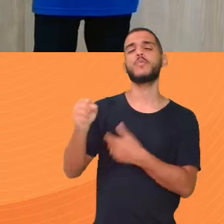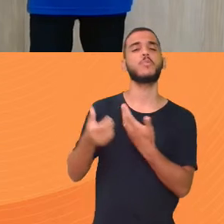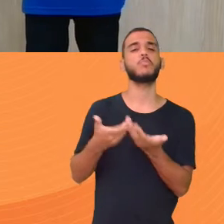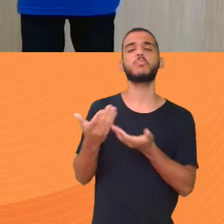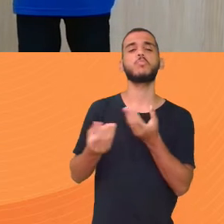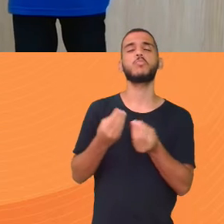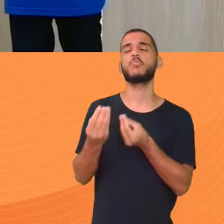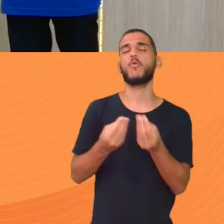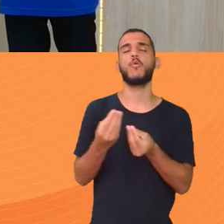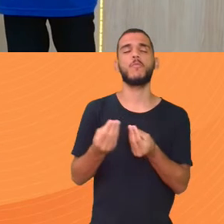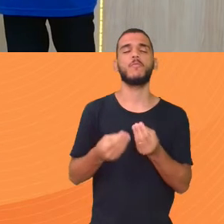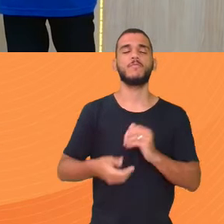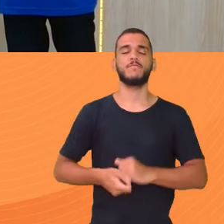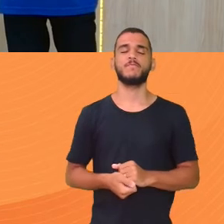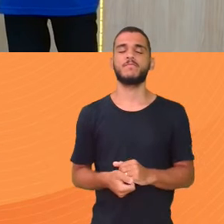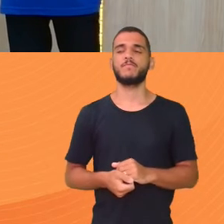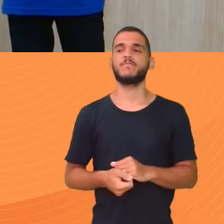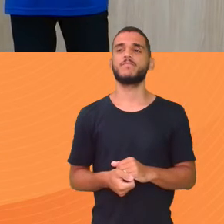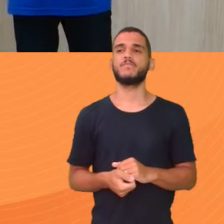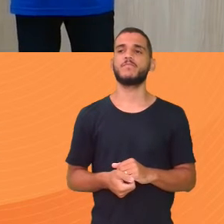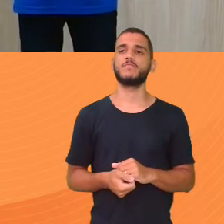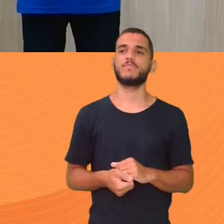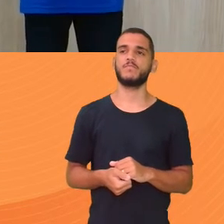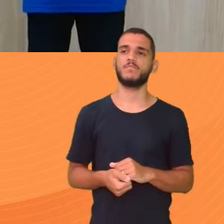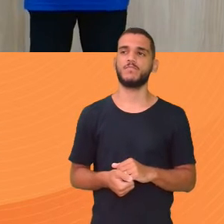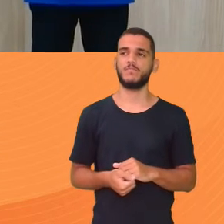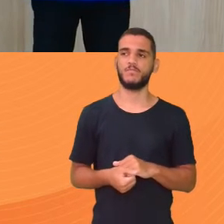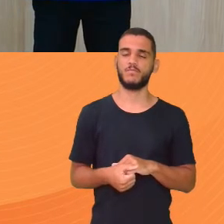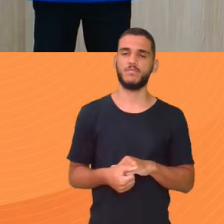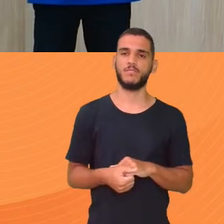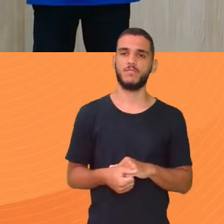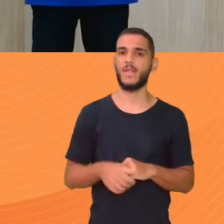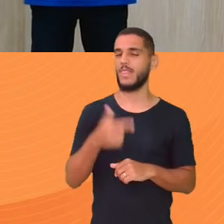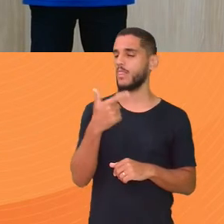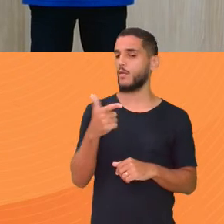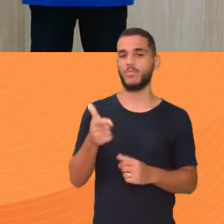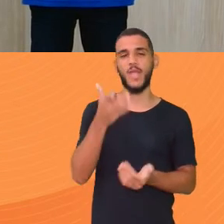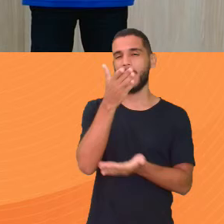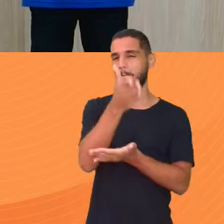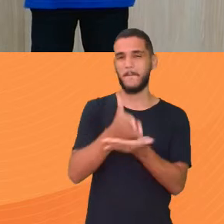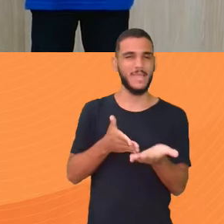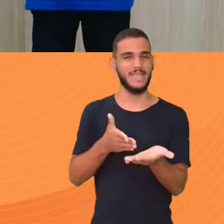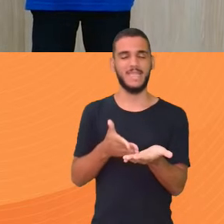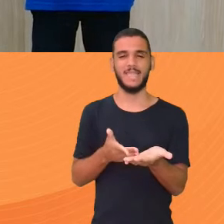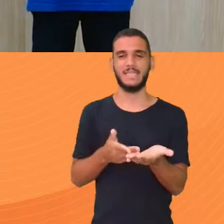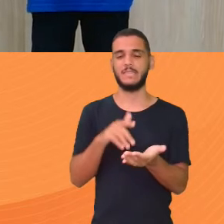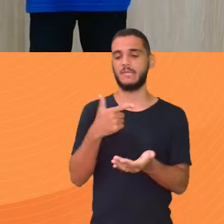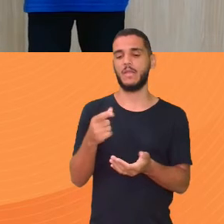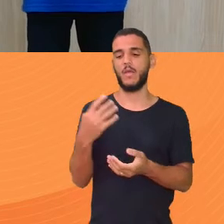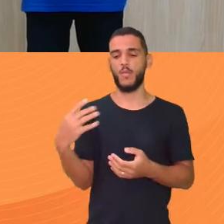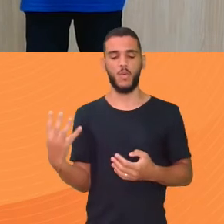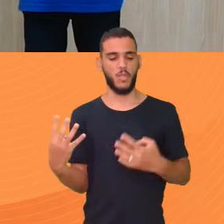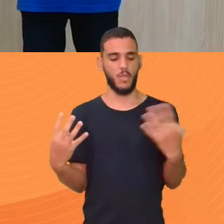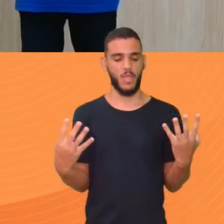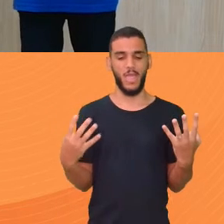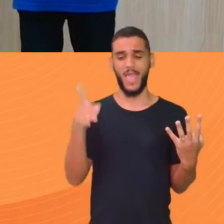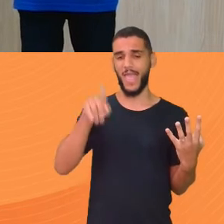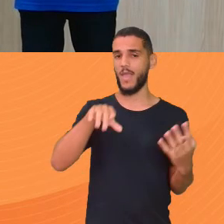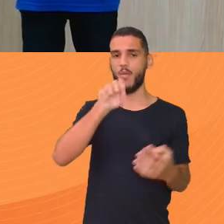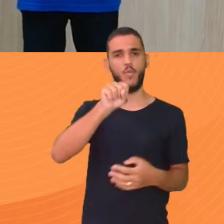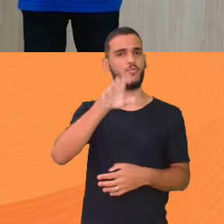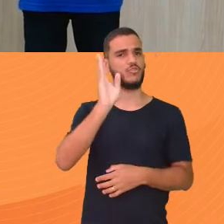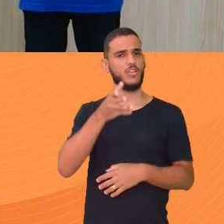eu tirasse o 14 dali Por exemplo Aí teria oito termos Aí não tem como Ter o do meio Eu não tenho como Botar 4 de lado 4 do outro Porque são oito já